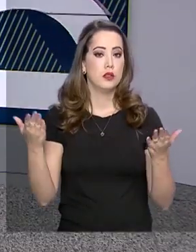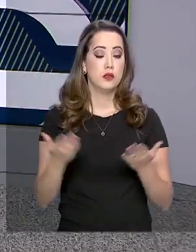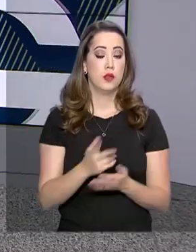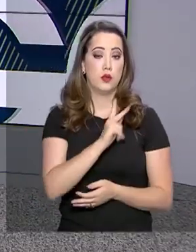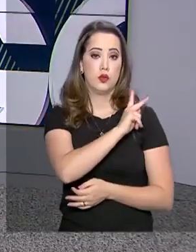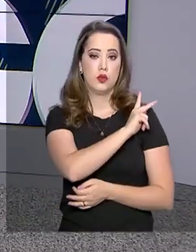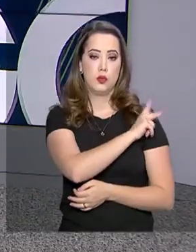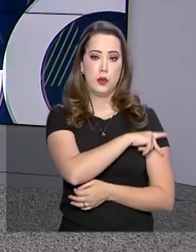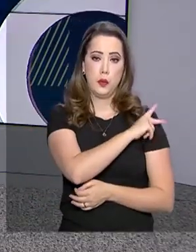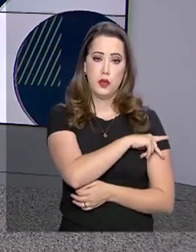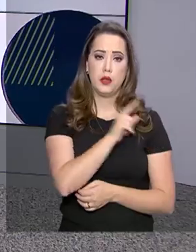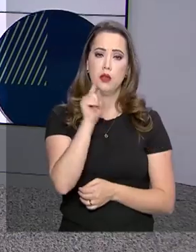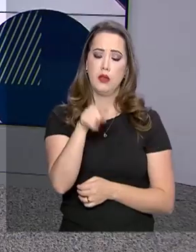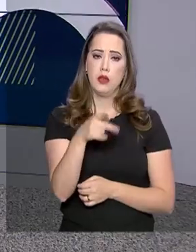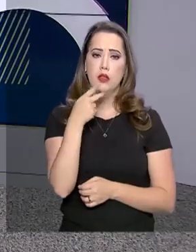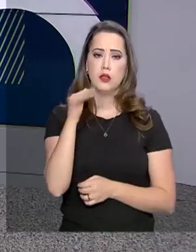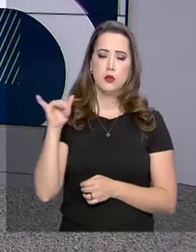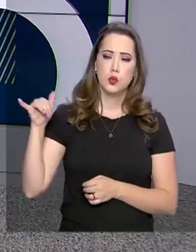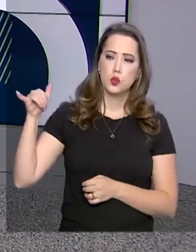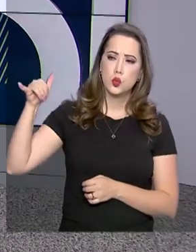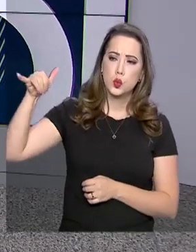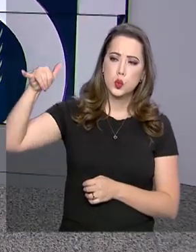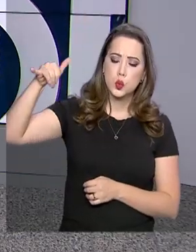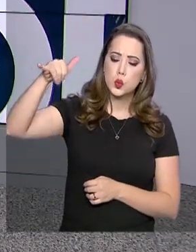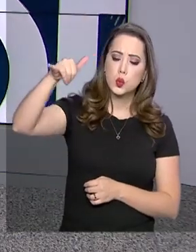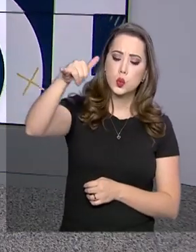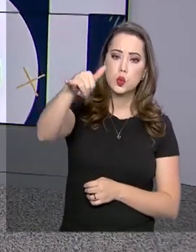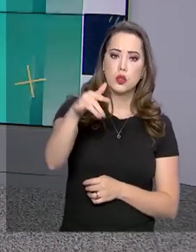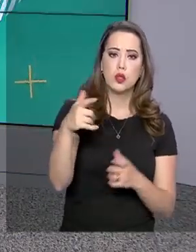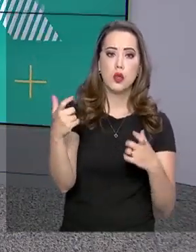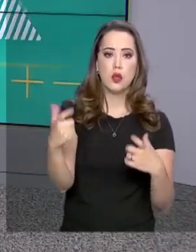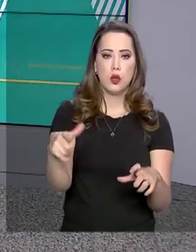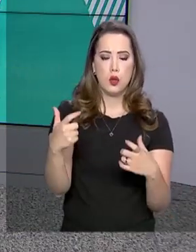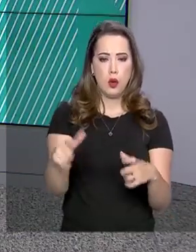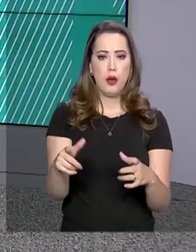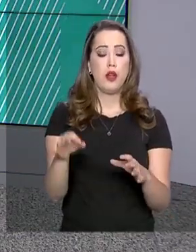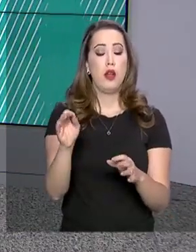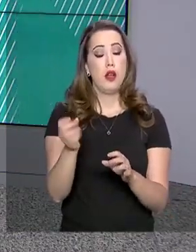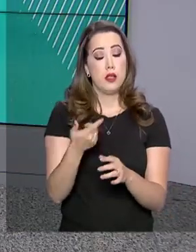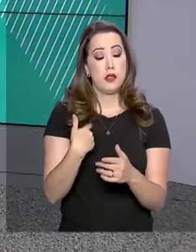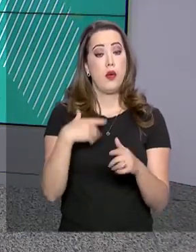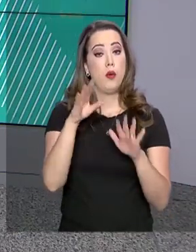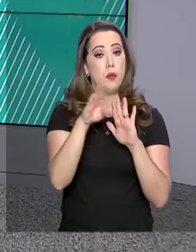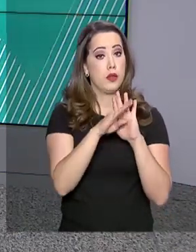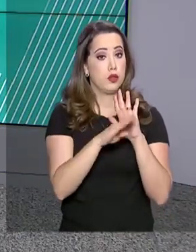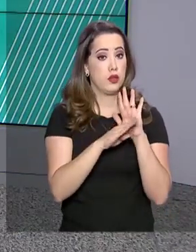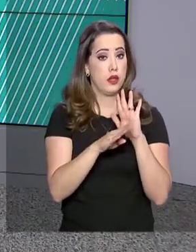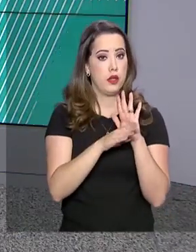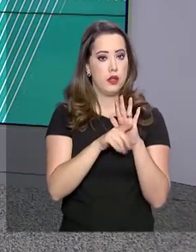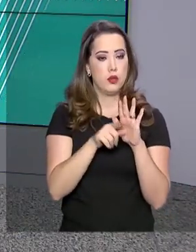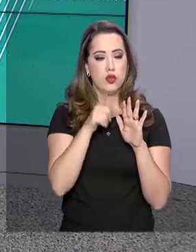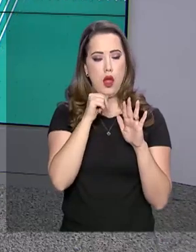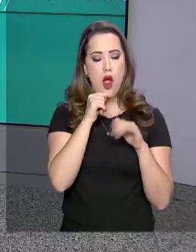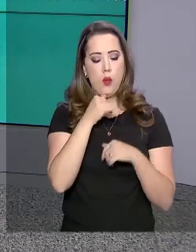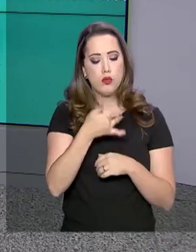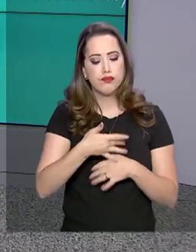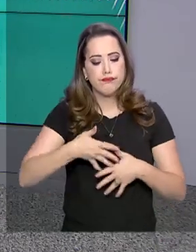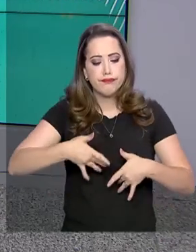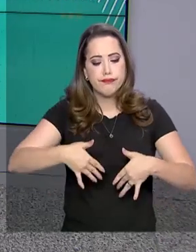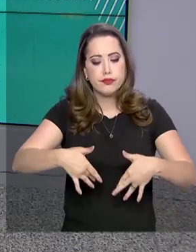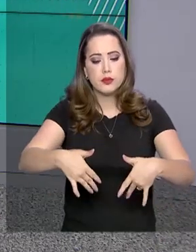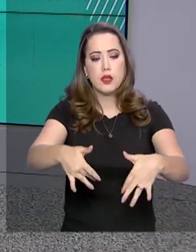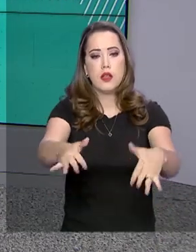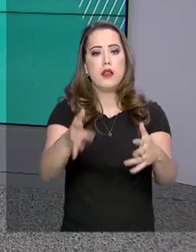hoje no Piauí. Ele fez um sobrevoo aos tabuleiros litorâneos, projeto de irrigação que facilita a produção agrícola em pleno